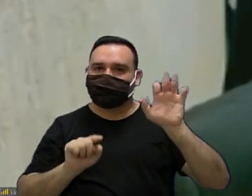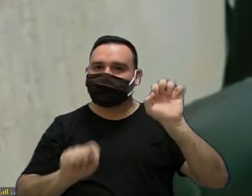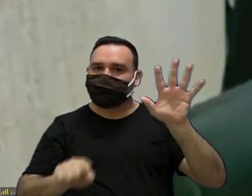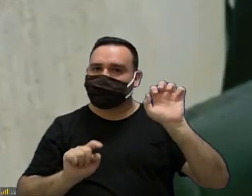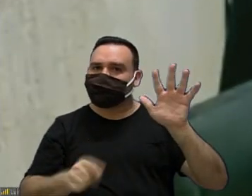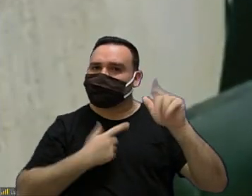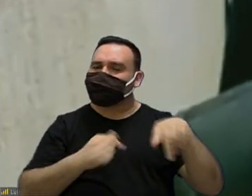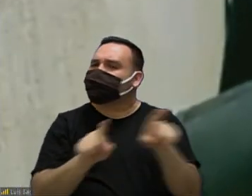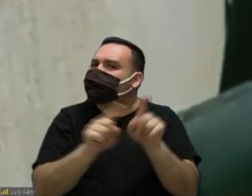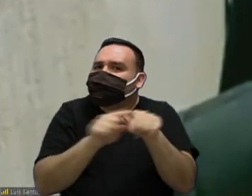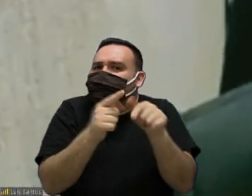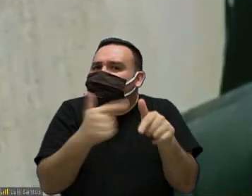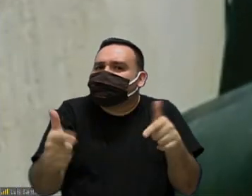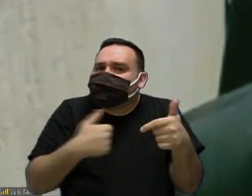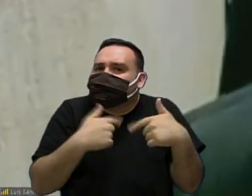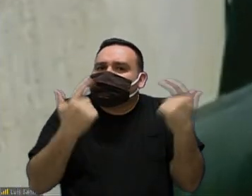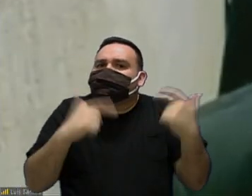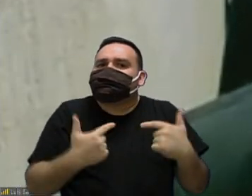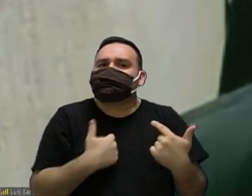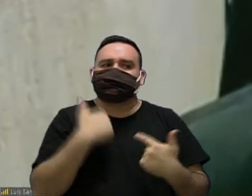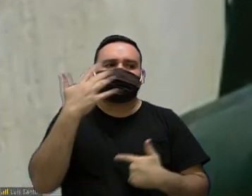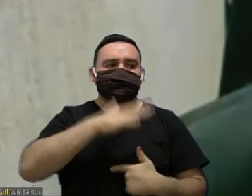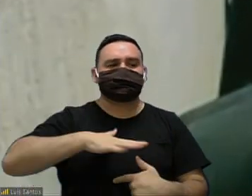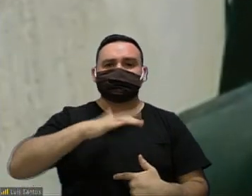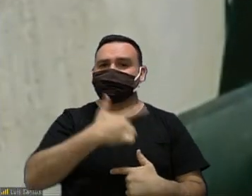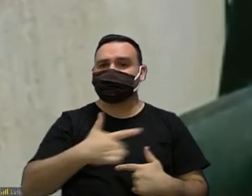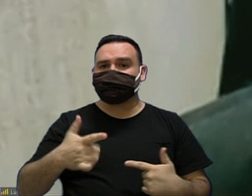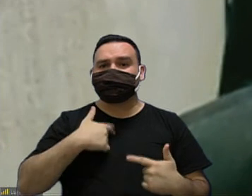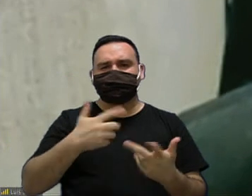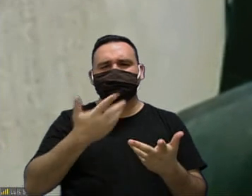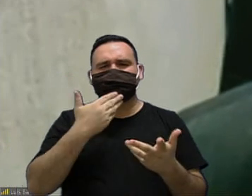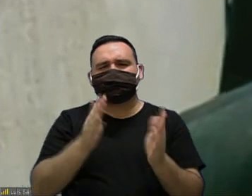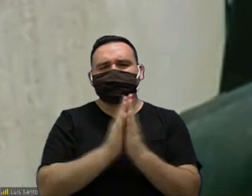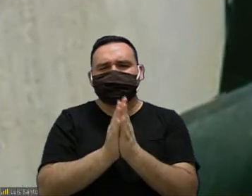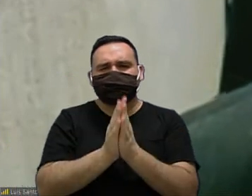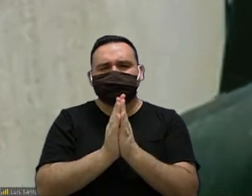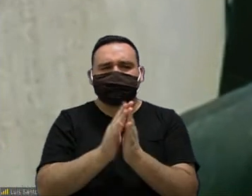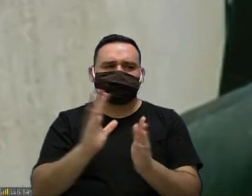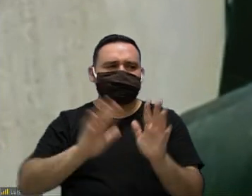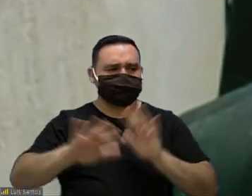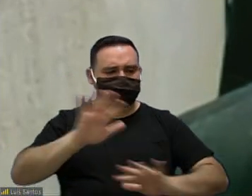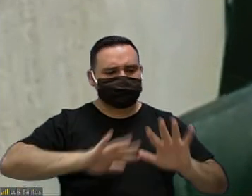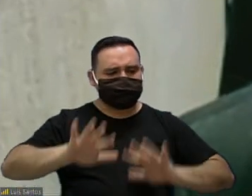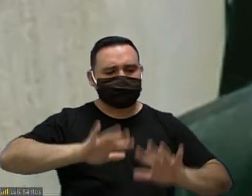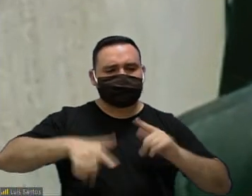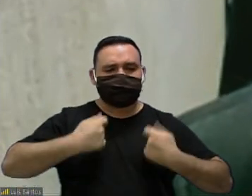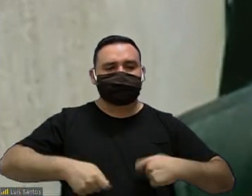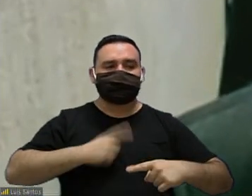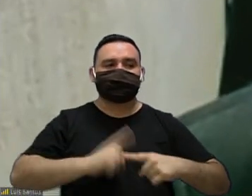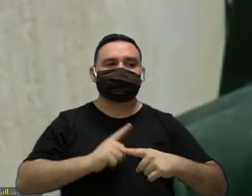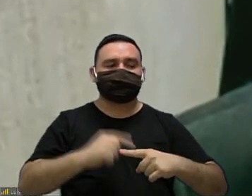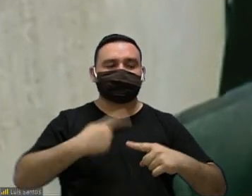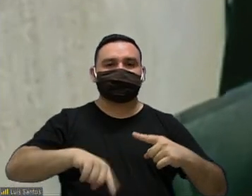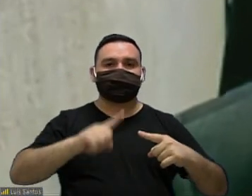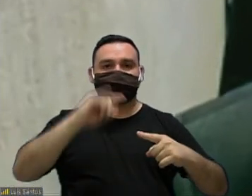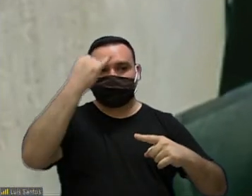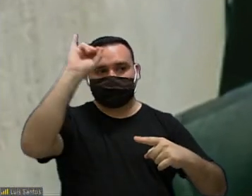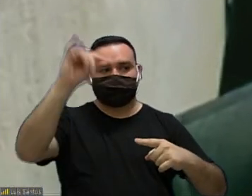tudo e não houve esse espaço só gostaria que o senhor tomasse um certo cuidado nesse particular para não ficar essa